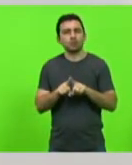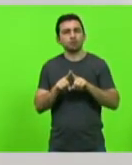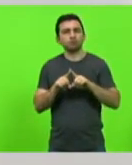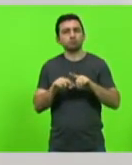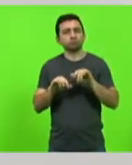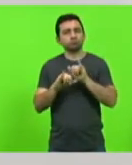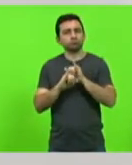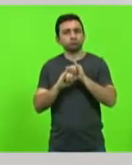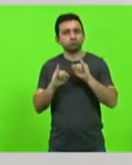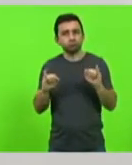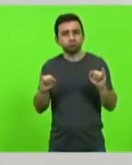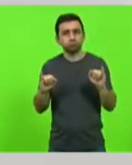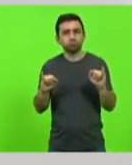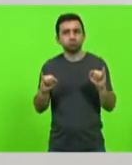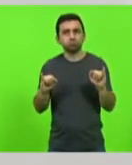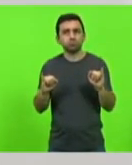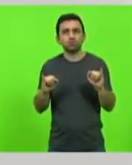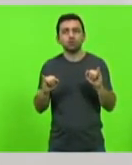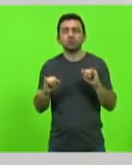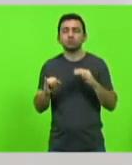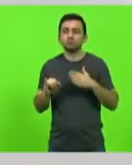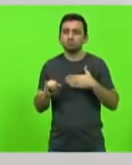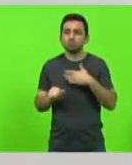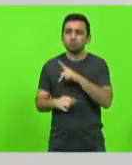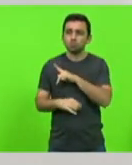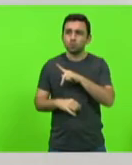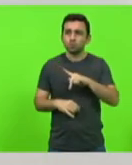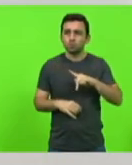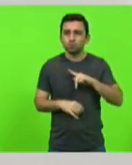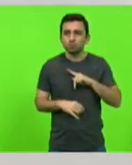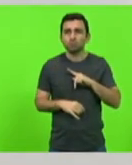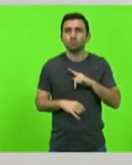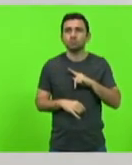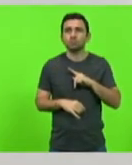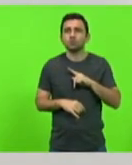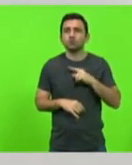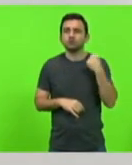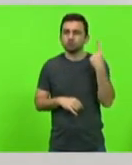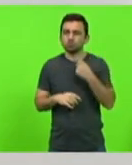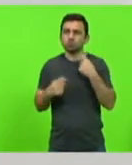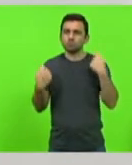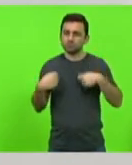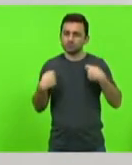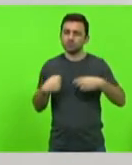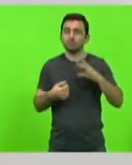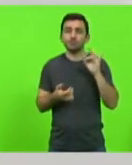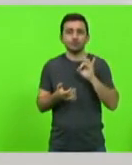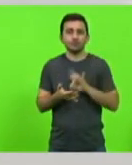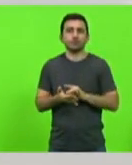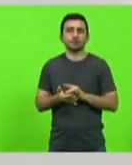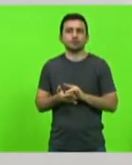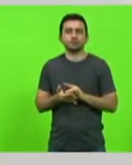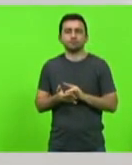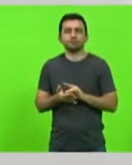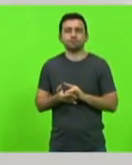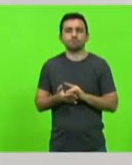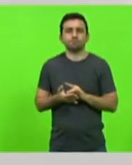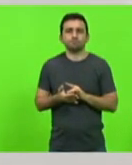nós, agentes públicos, atores públicos, que nós possamos, de fato, de fato,